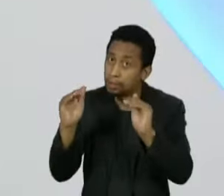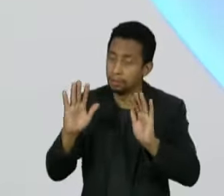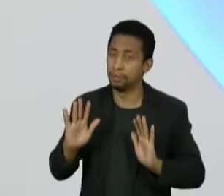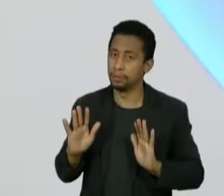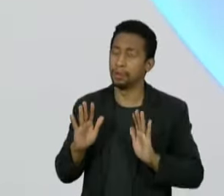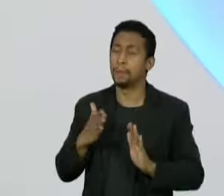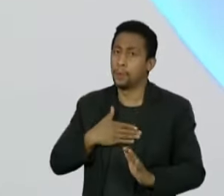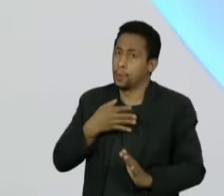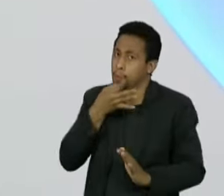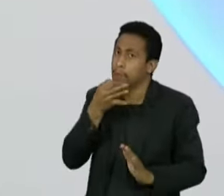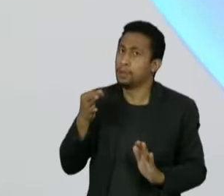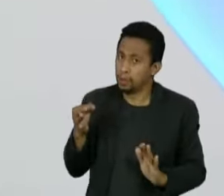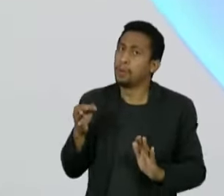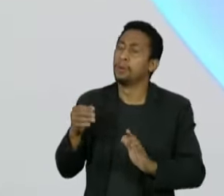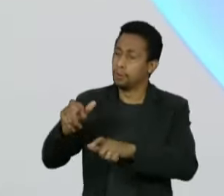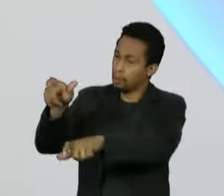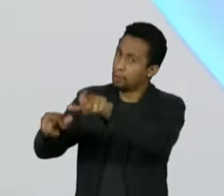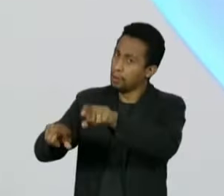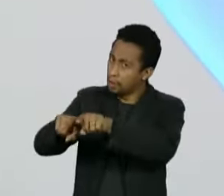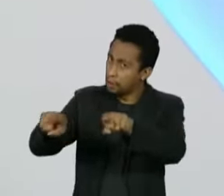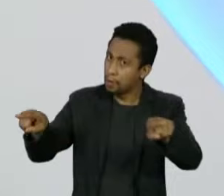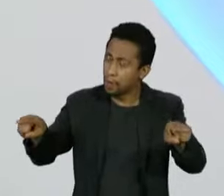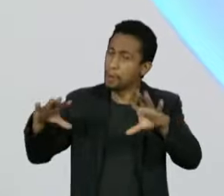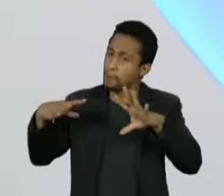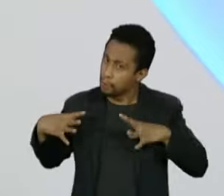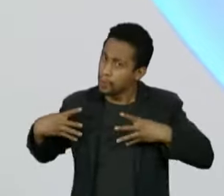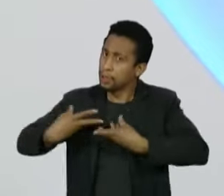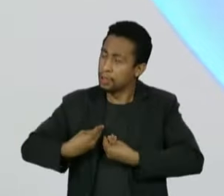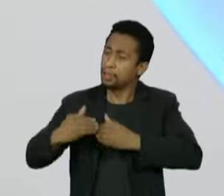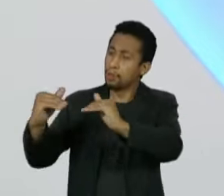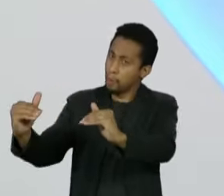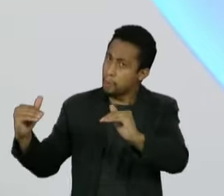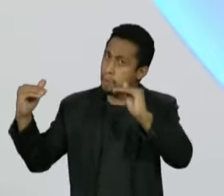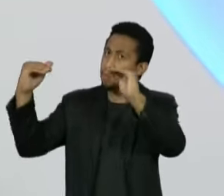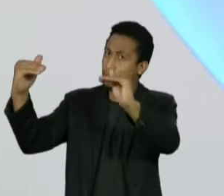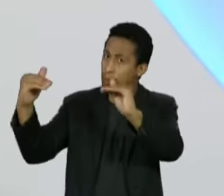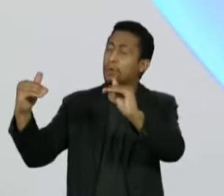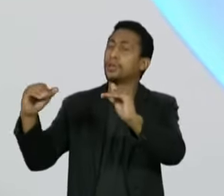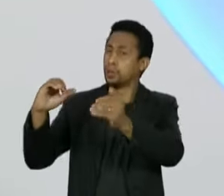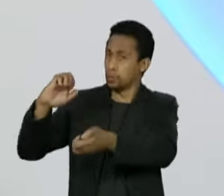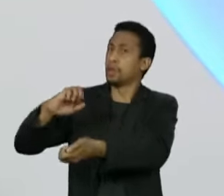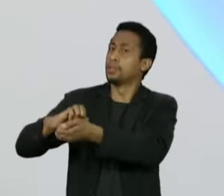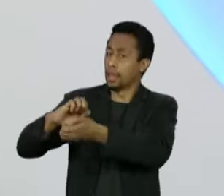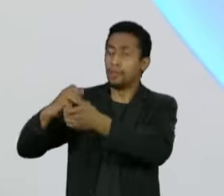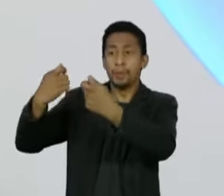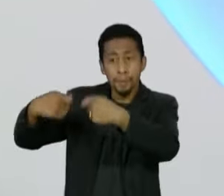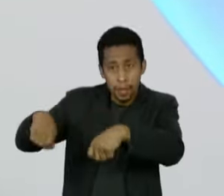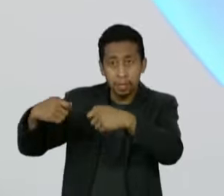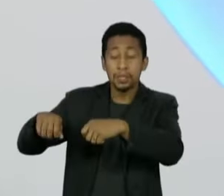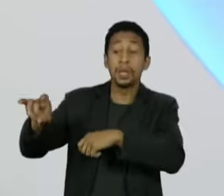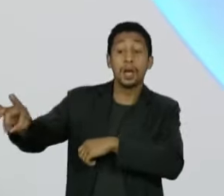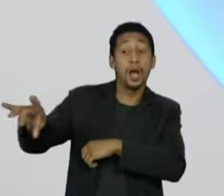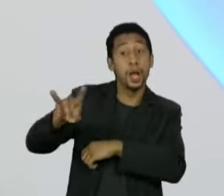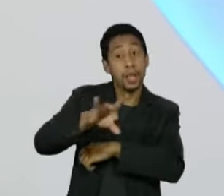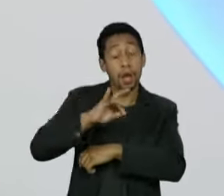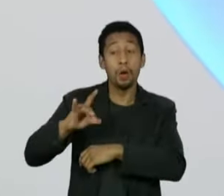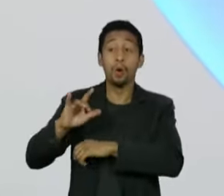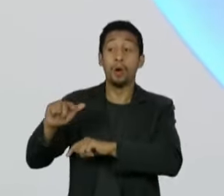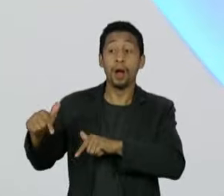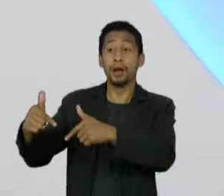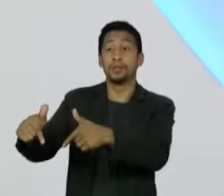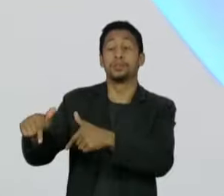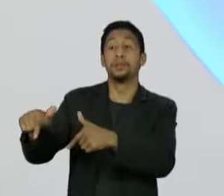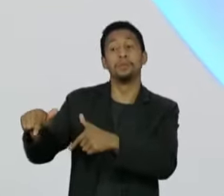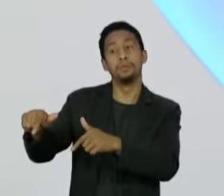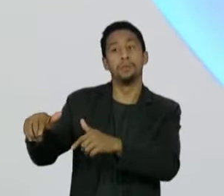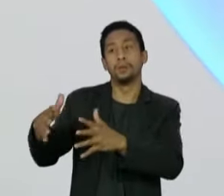convicção de que vários ministros das Cortes Superiores, não é só o Supremo, precisam ter suas condutas individuais apuradas. Não é a